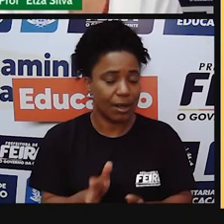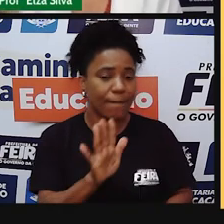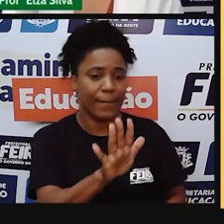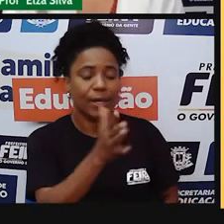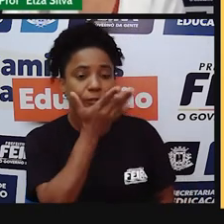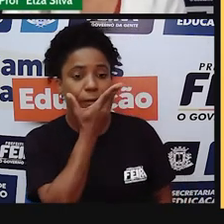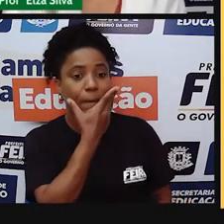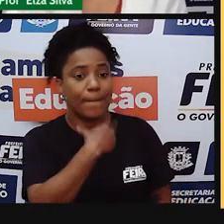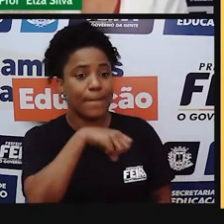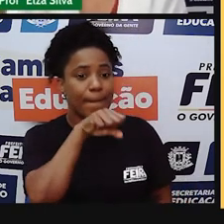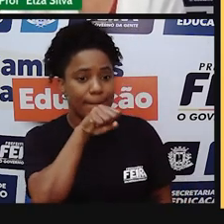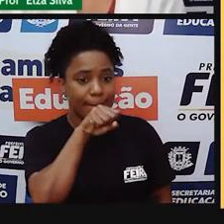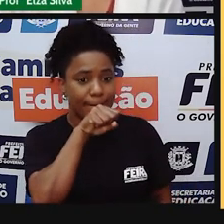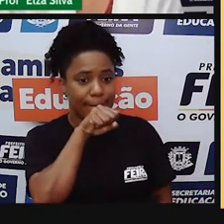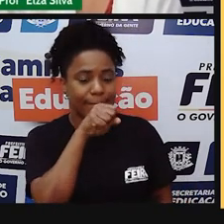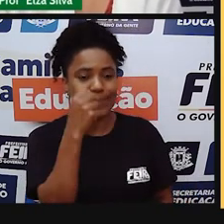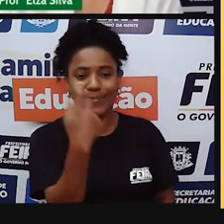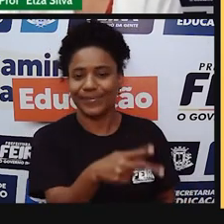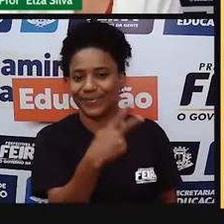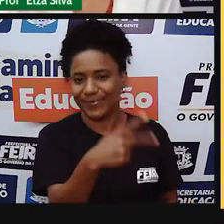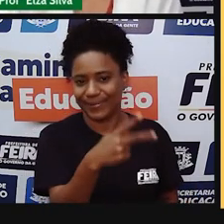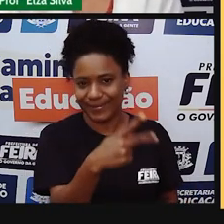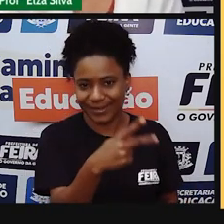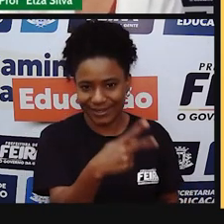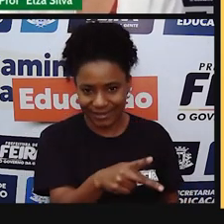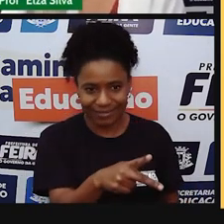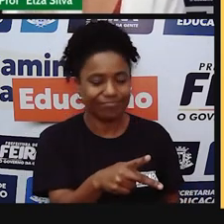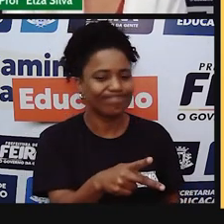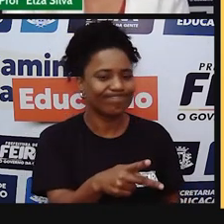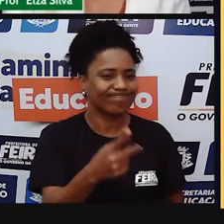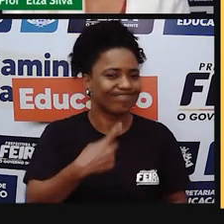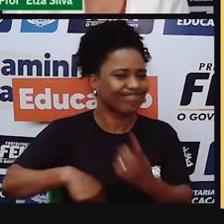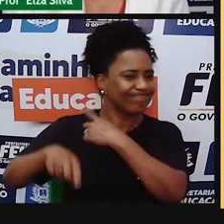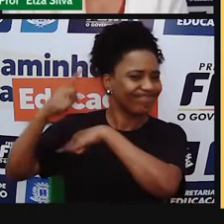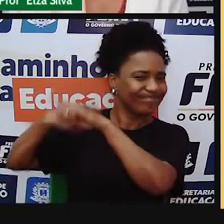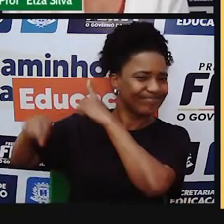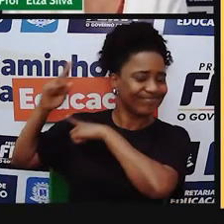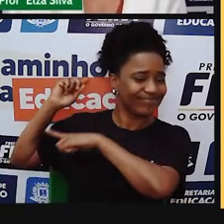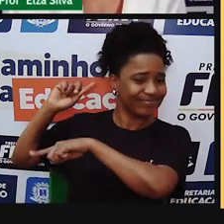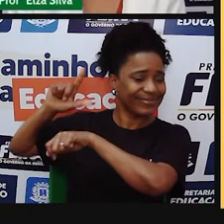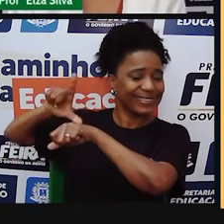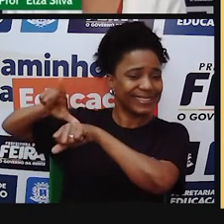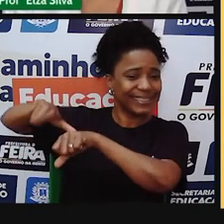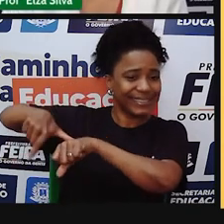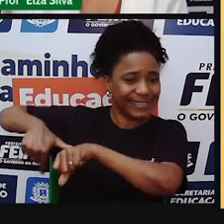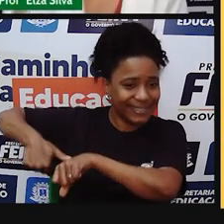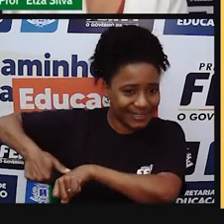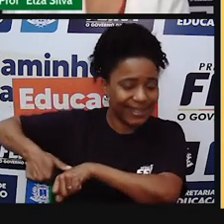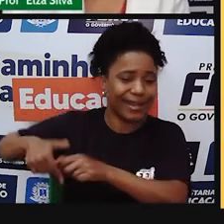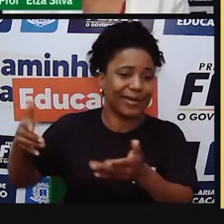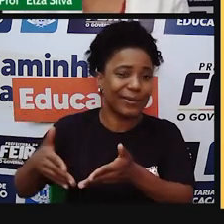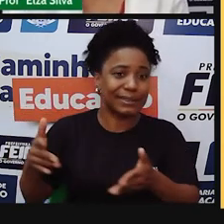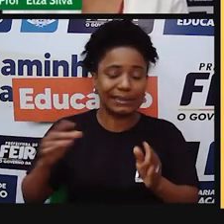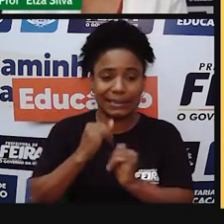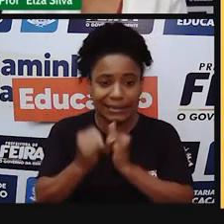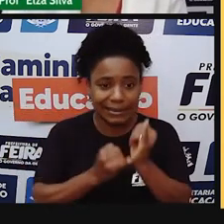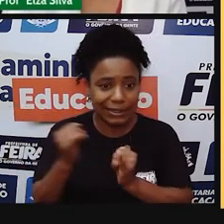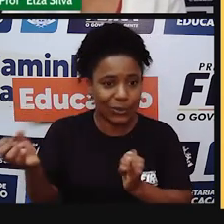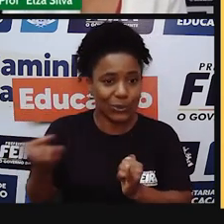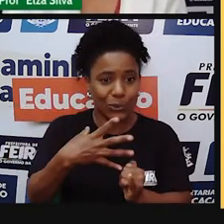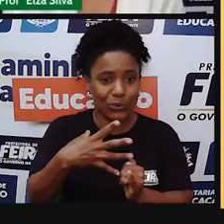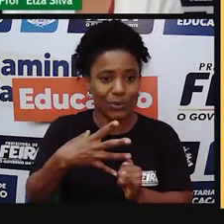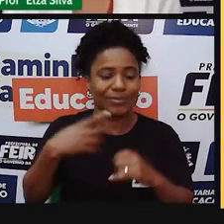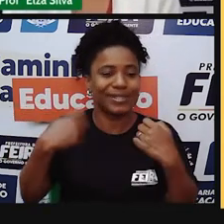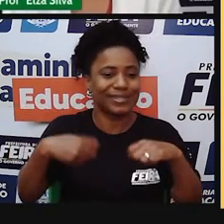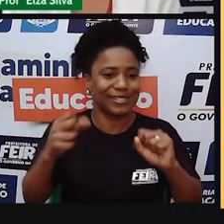do pai de Bob, né, que já está na outra geração, ele tem essa capacidade de aprender, mas ele vai ter que se esforçar muito.